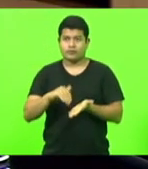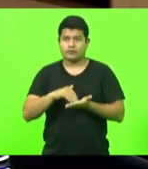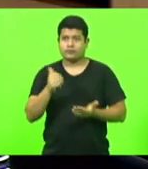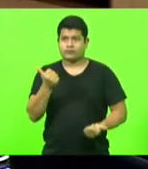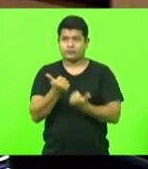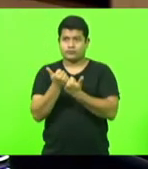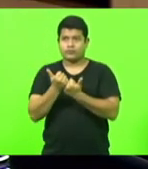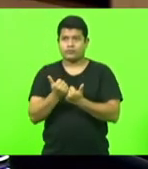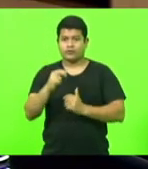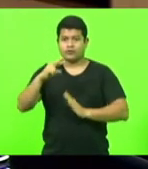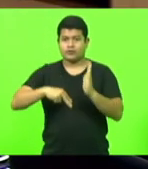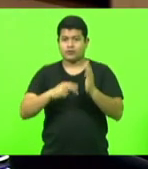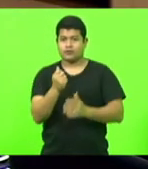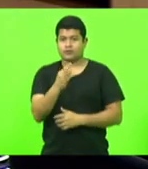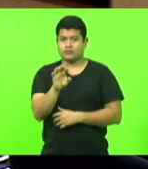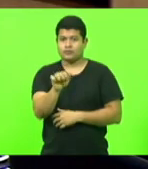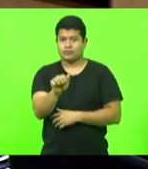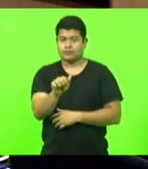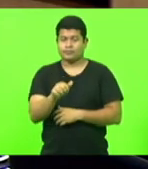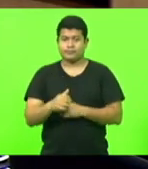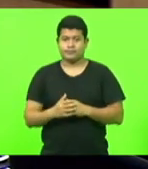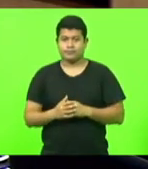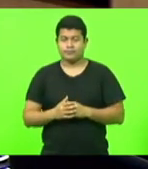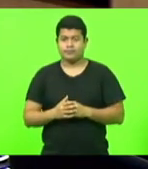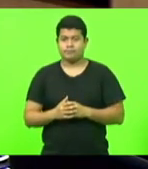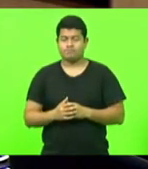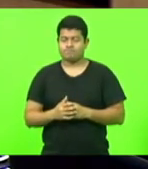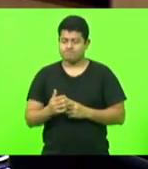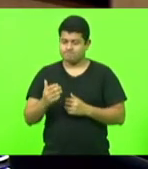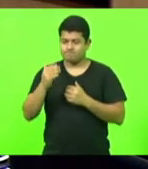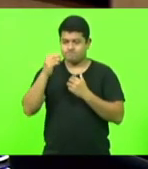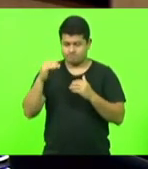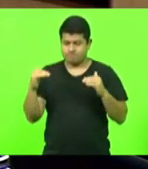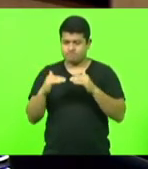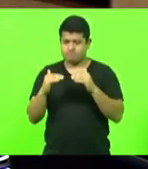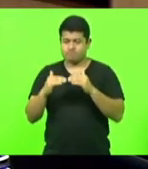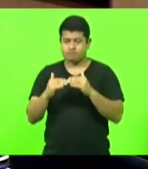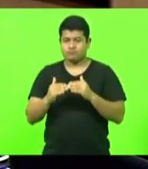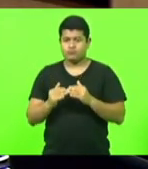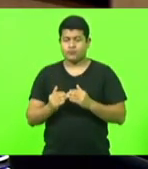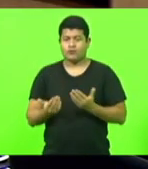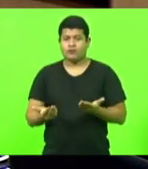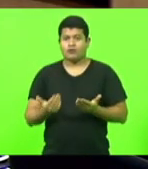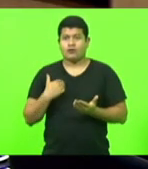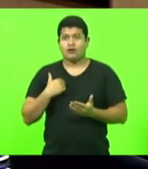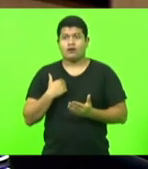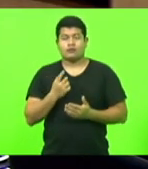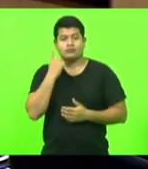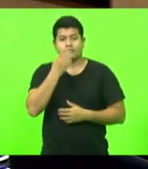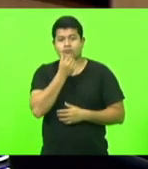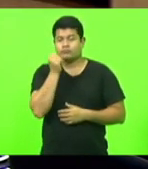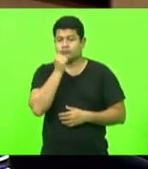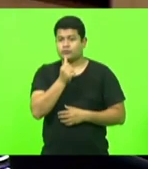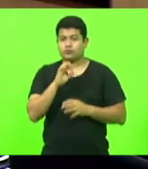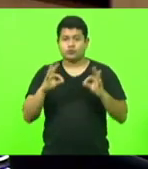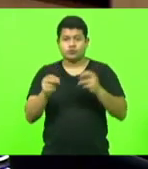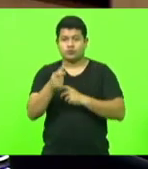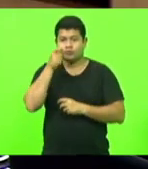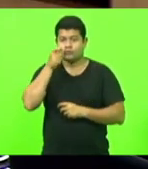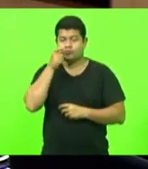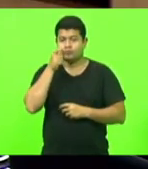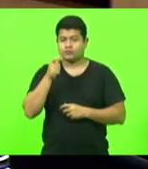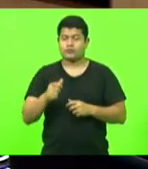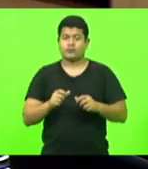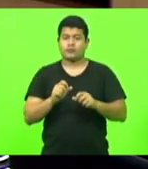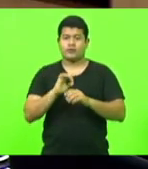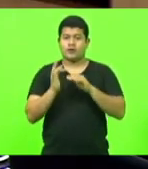leitura das atas das sessões anteriores. Com alegria, Sr. Presidente, Srs. Deputados, deputadas, todo o público que nos acompanha através das